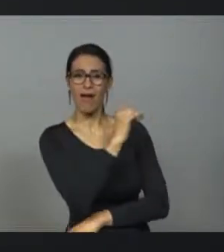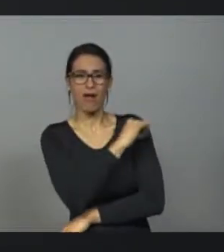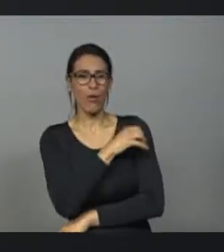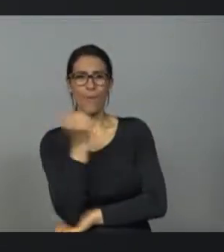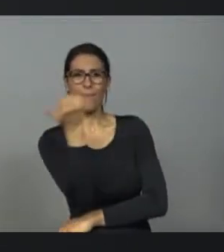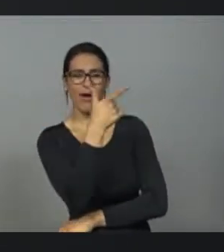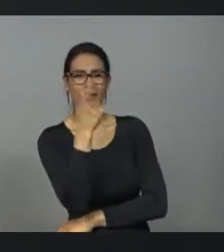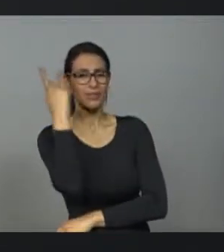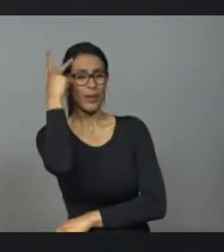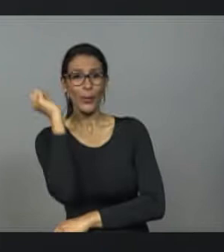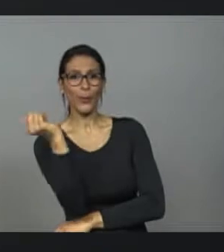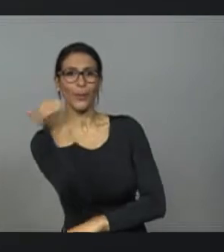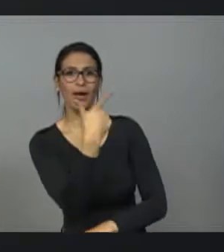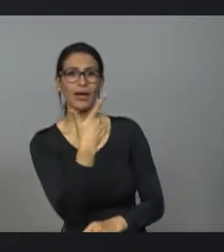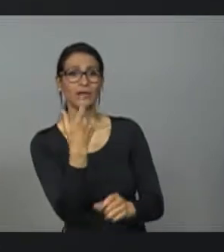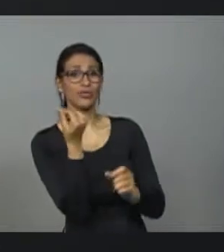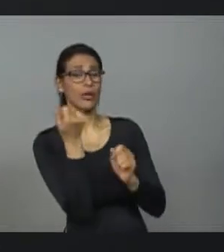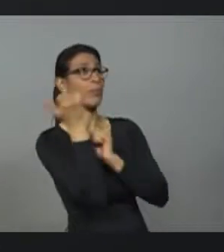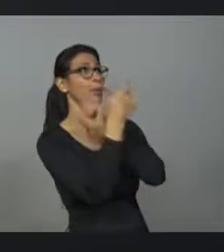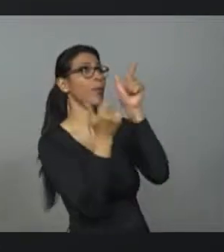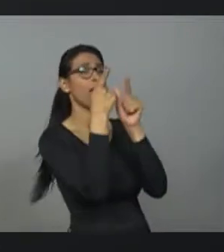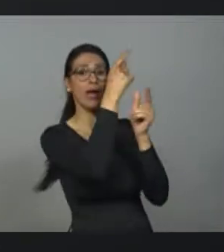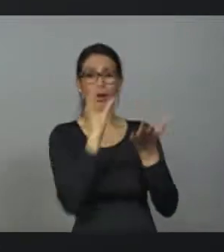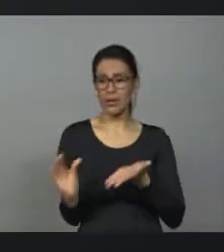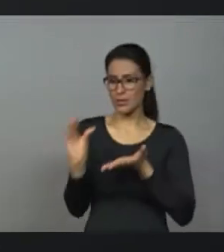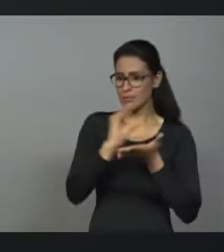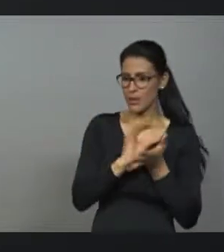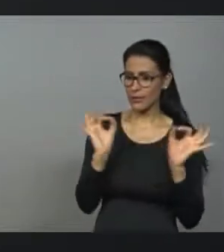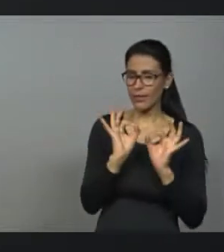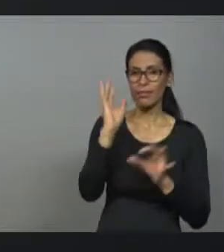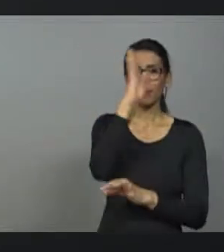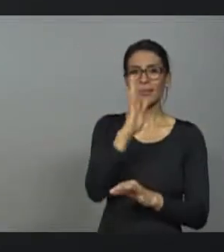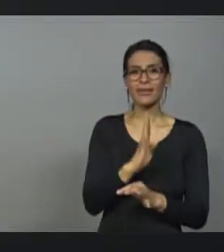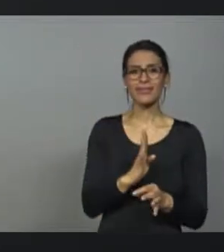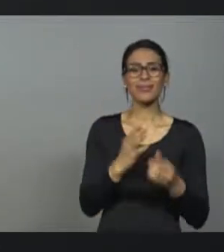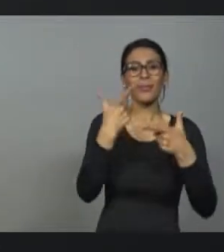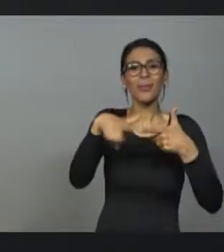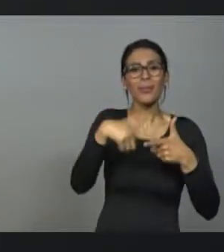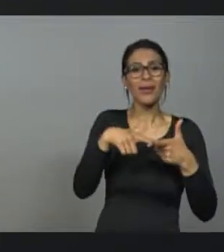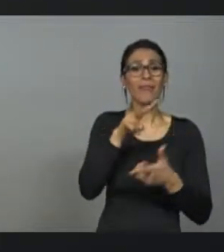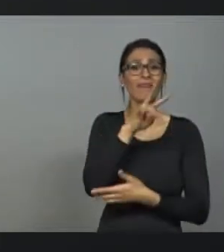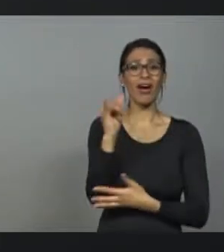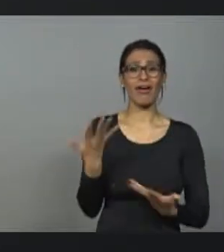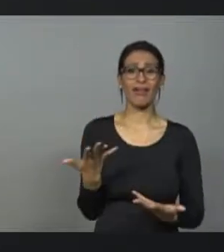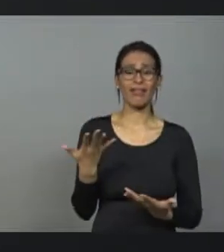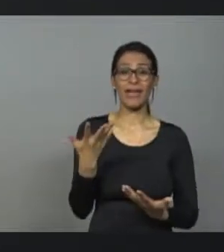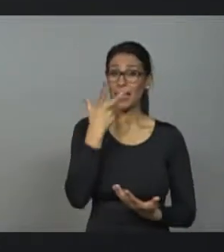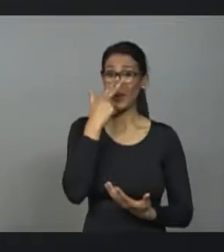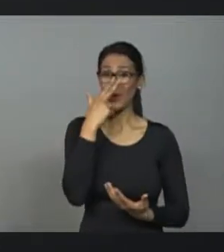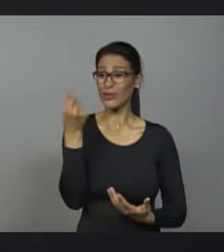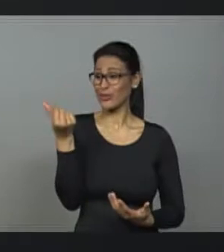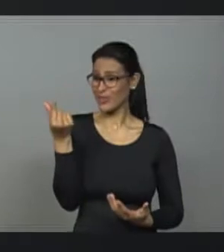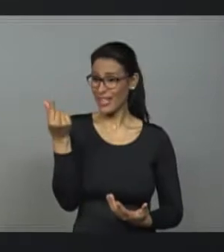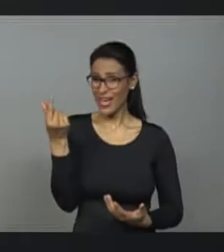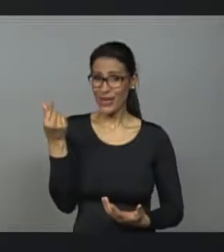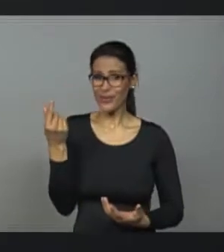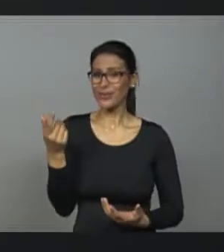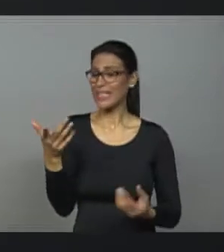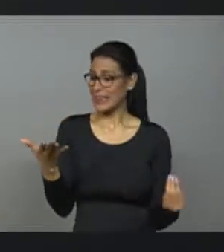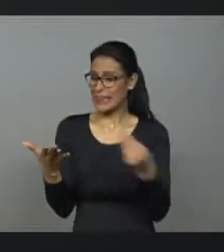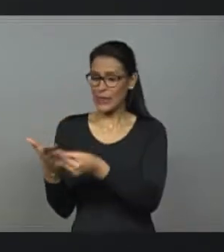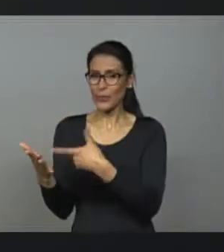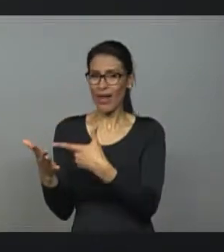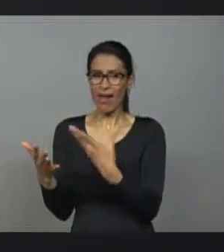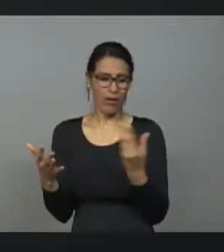pagar, a União não recebe. A União somos nós. Quem paga essa conta somos nós. É como tirar dinheiro da mão esquerda para botar dinheiro na mão direita. É claro que é possível